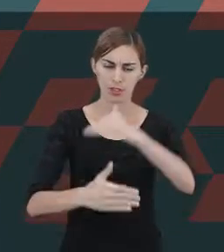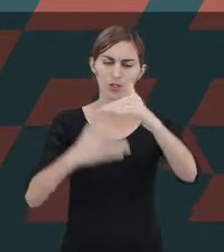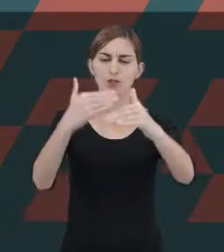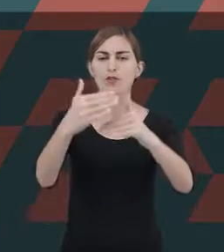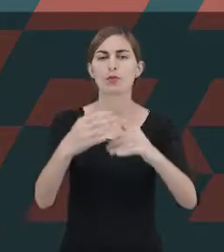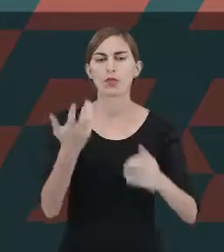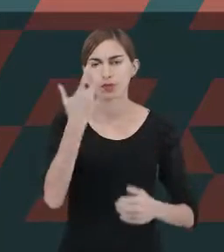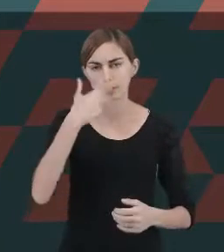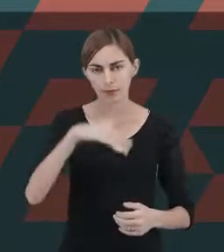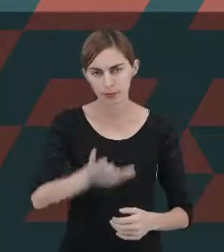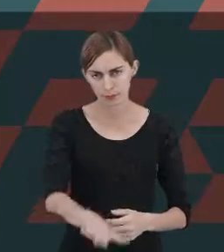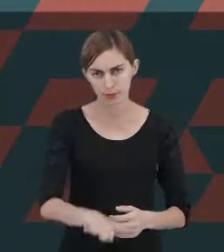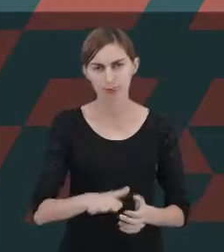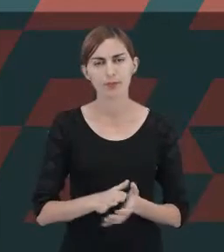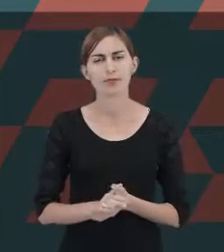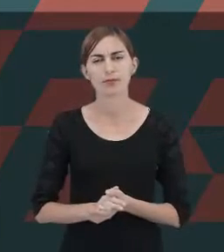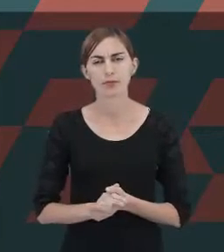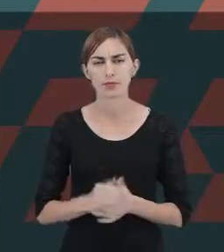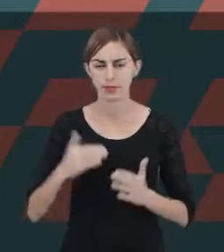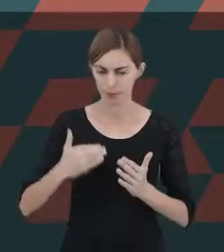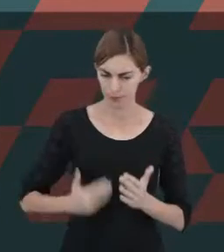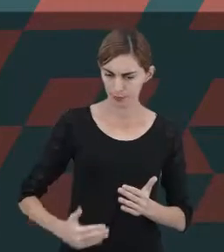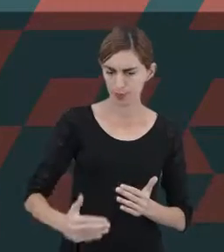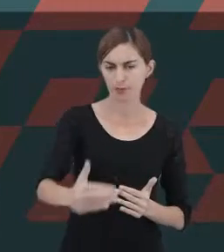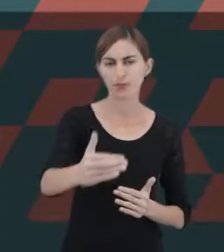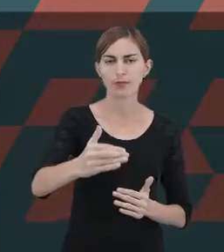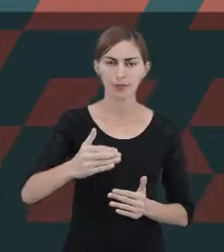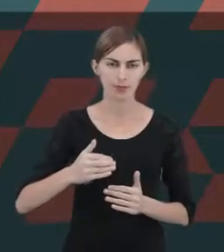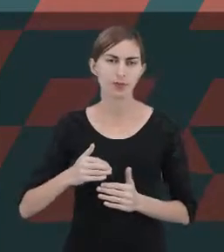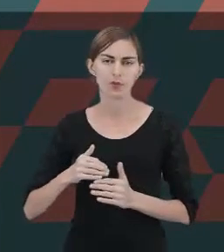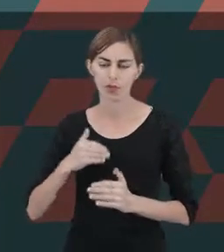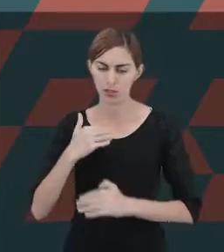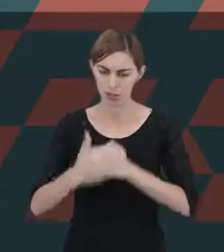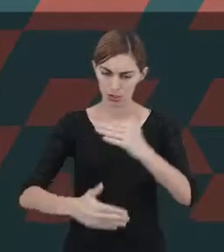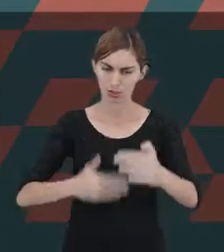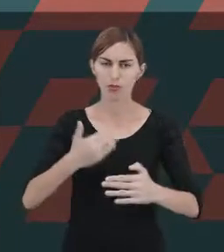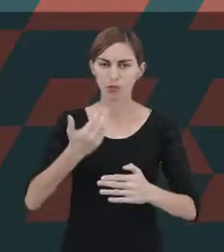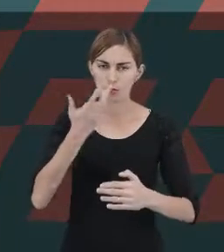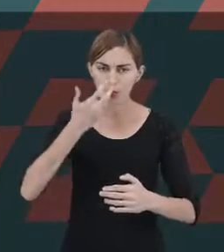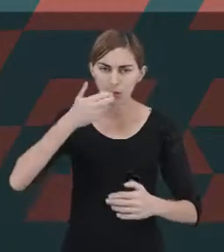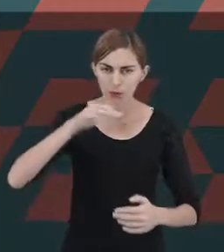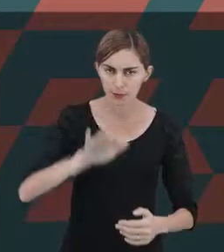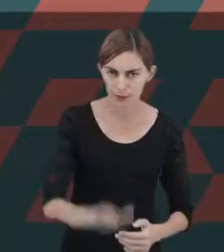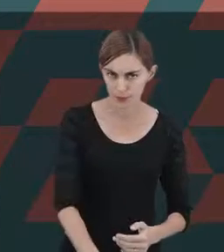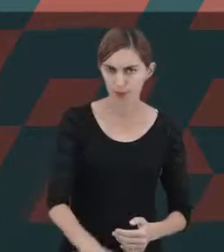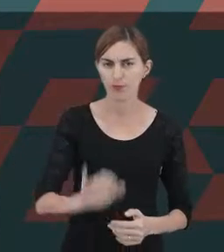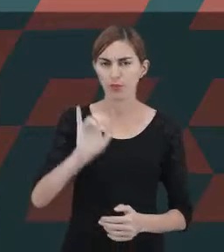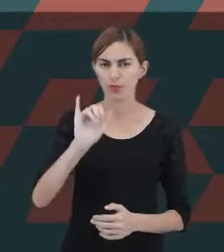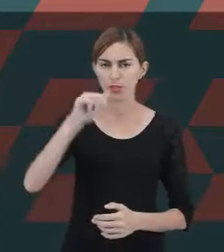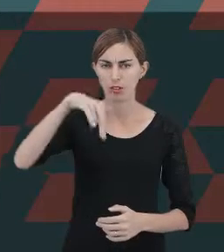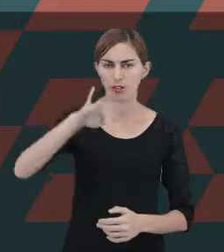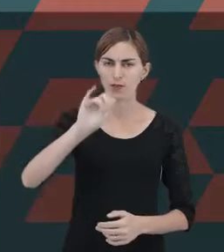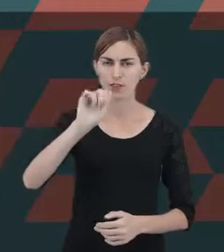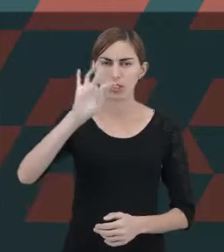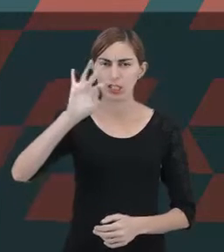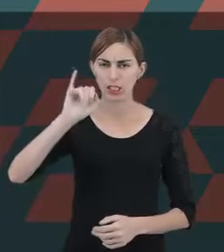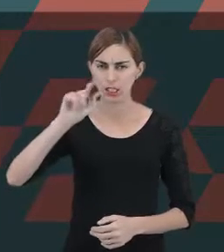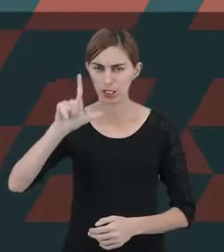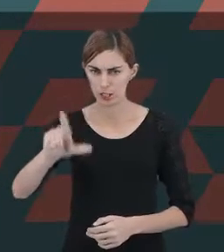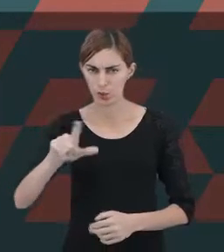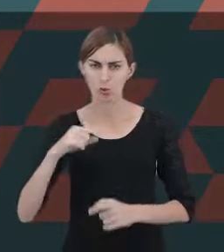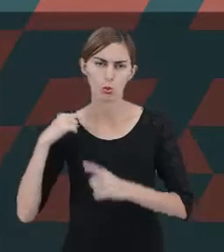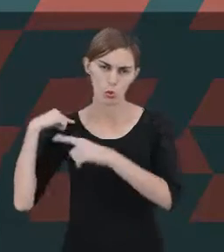crianças. A partir desse trajeto do desenvolvimento infantil e trazendo as concepções contemporâneas,